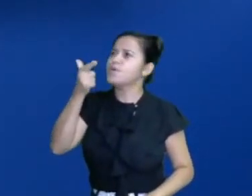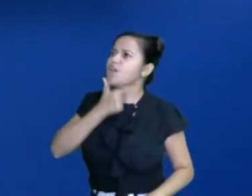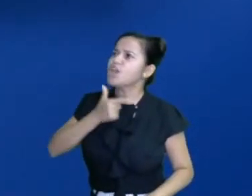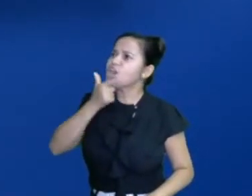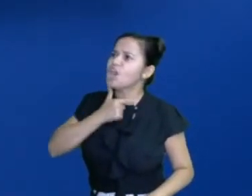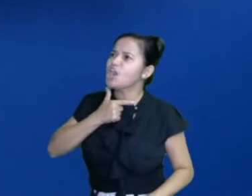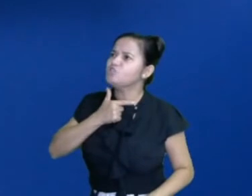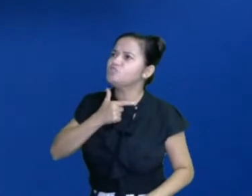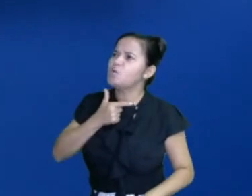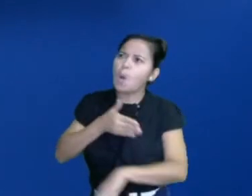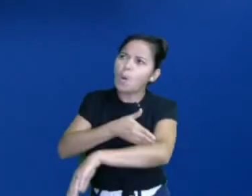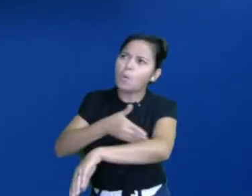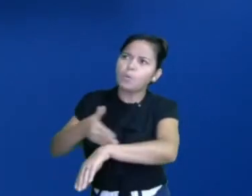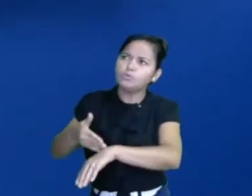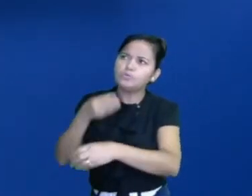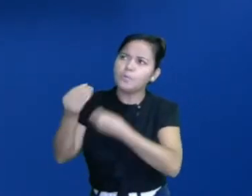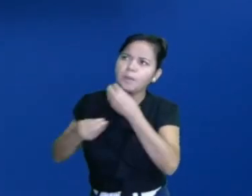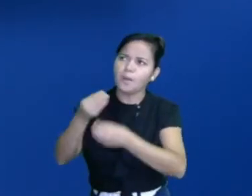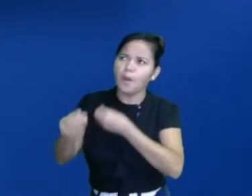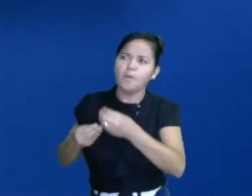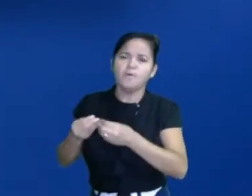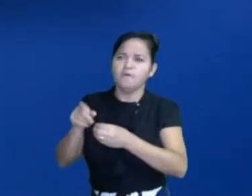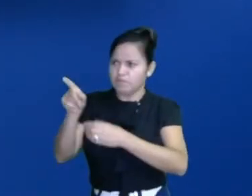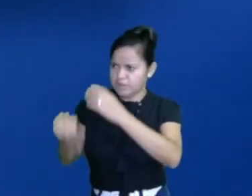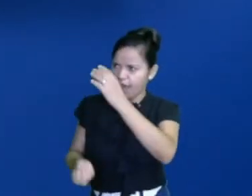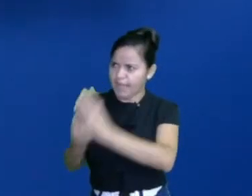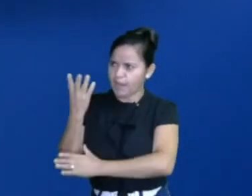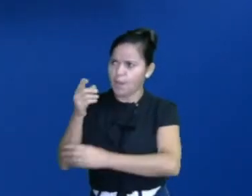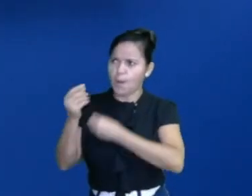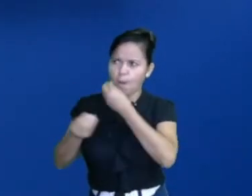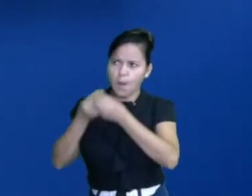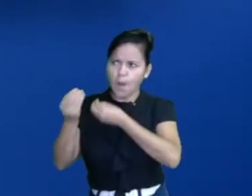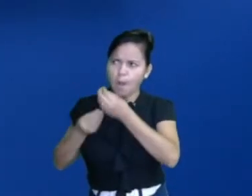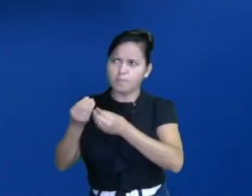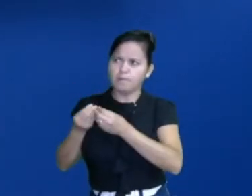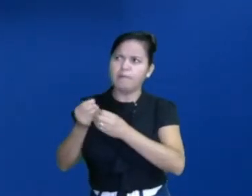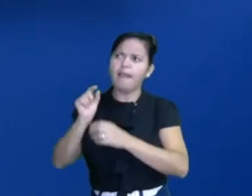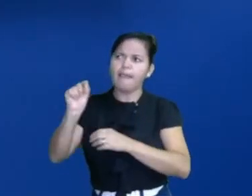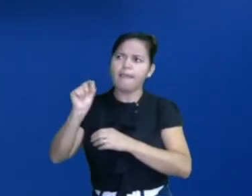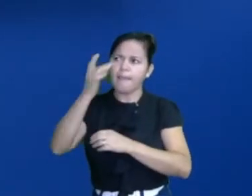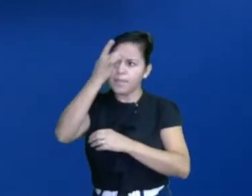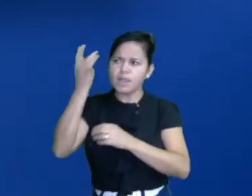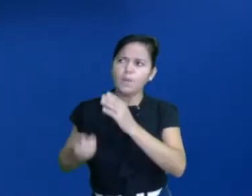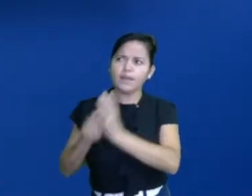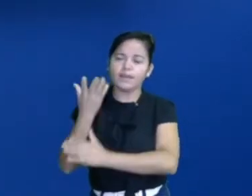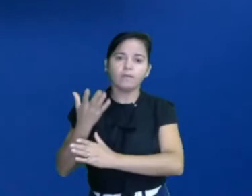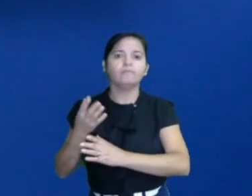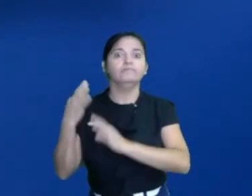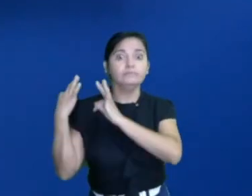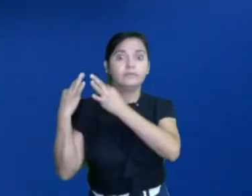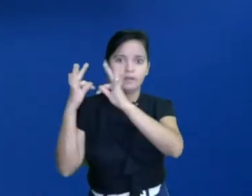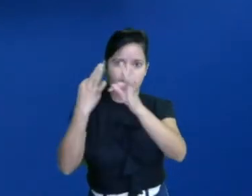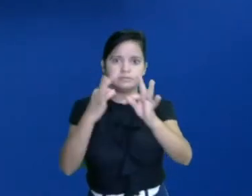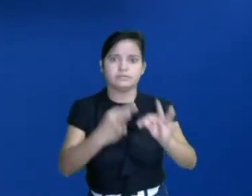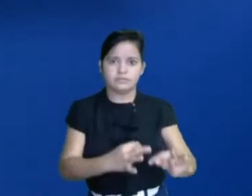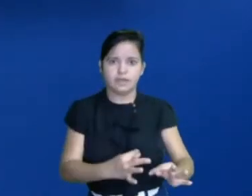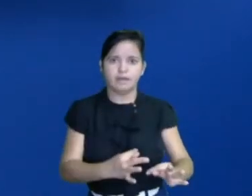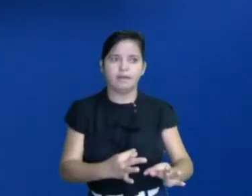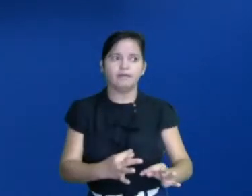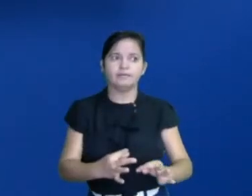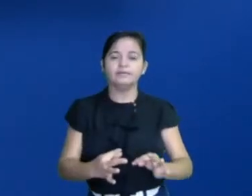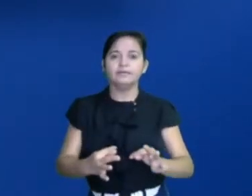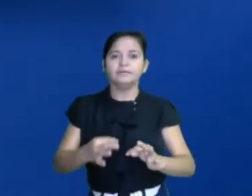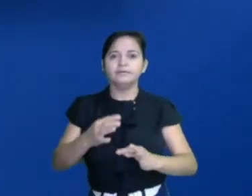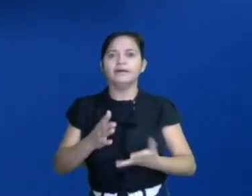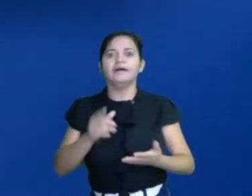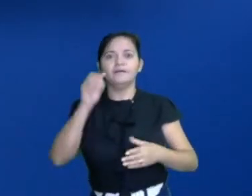comia antes ou é a senhora que inventou? Então, vê aí na casa de vocês uma tradição que, assim, seja muito